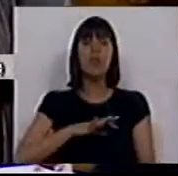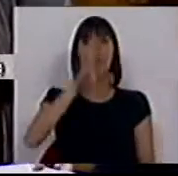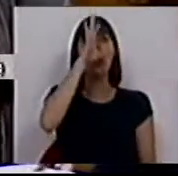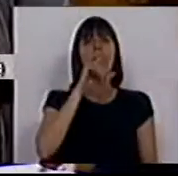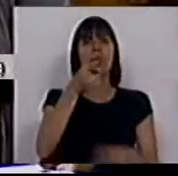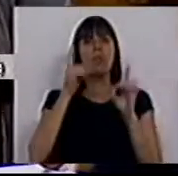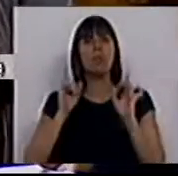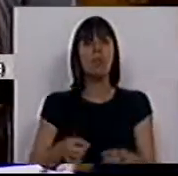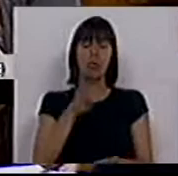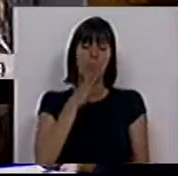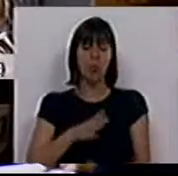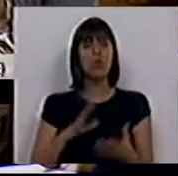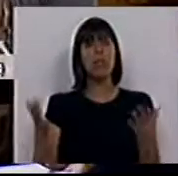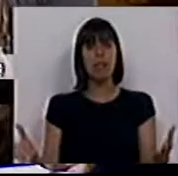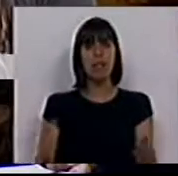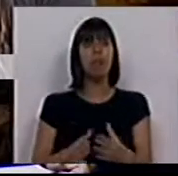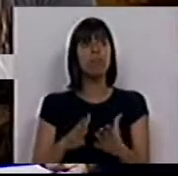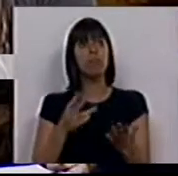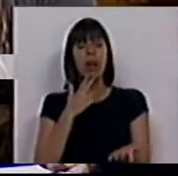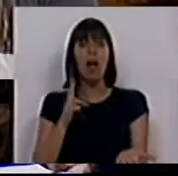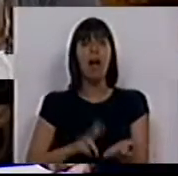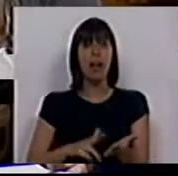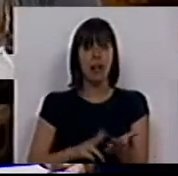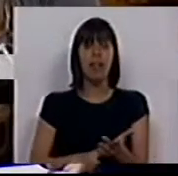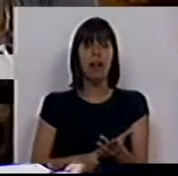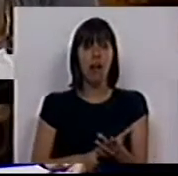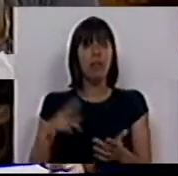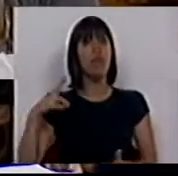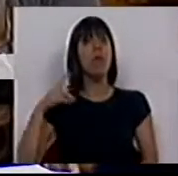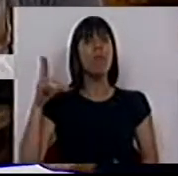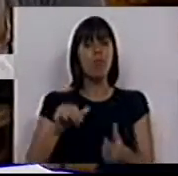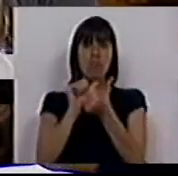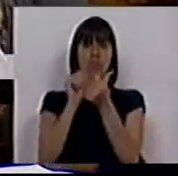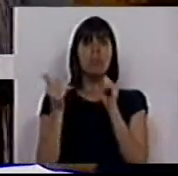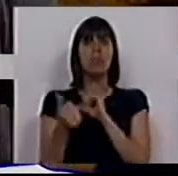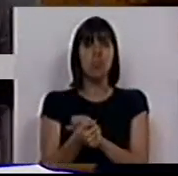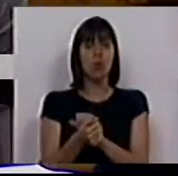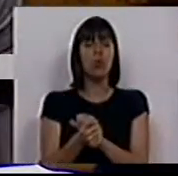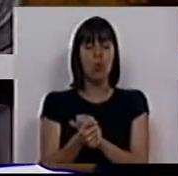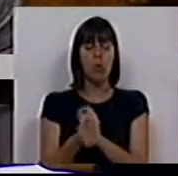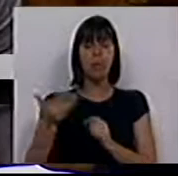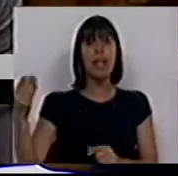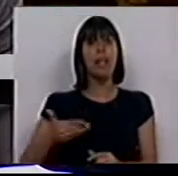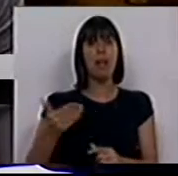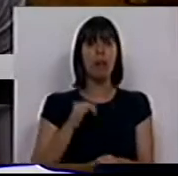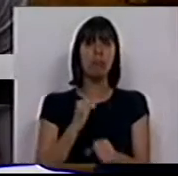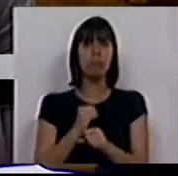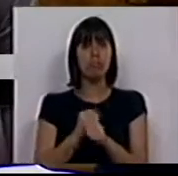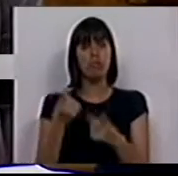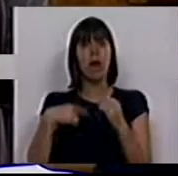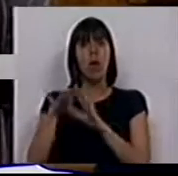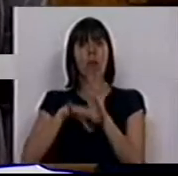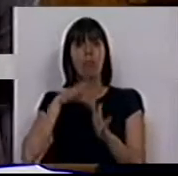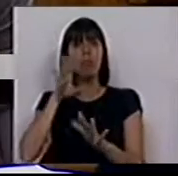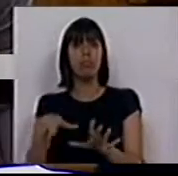Ministro começou por nos dizer que a realidade em Portugal mudou no que há os direitos de trabalho e há